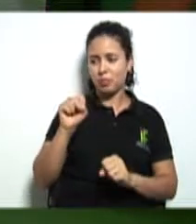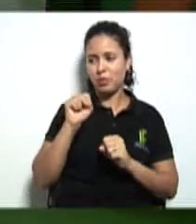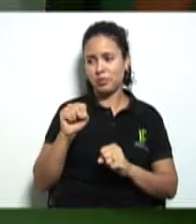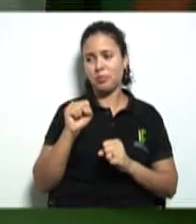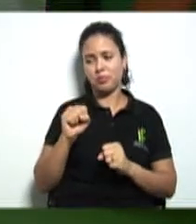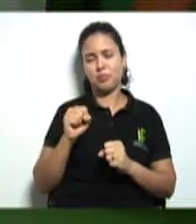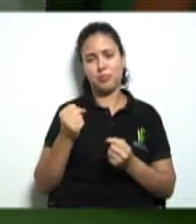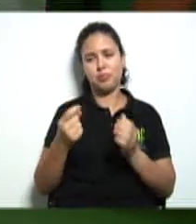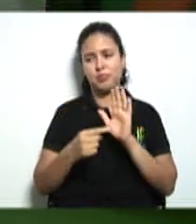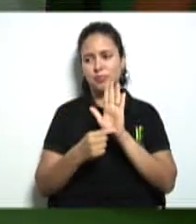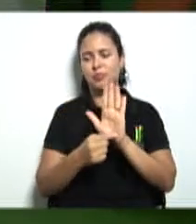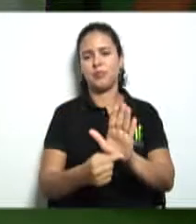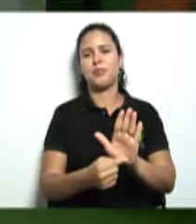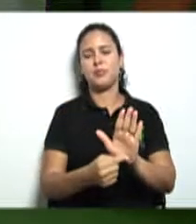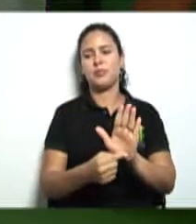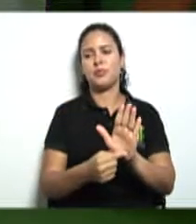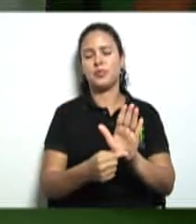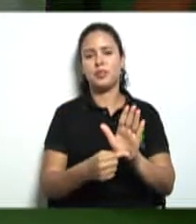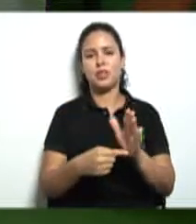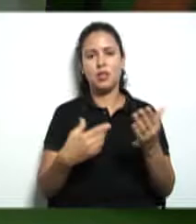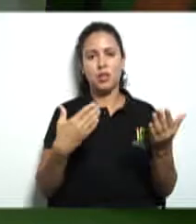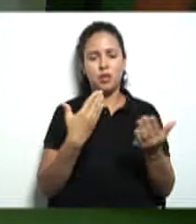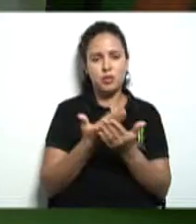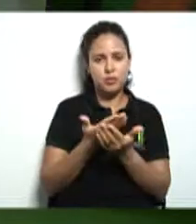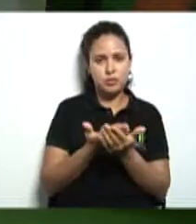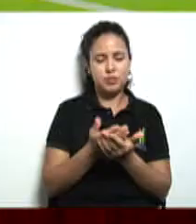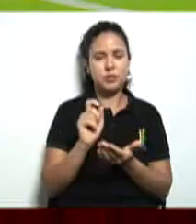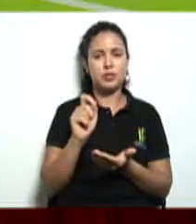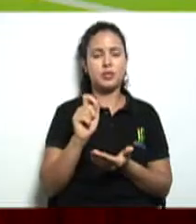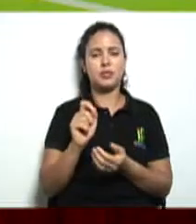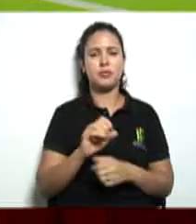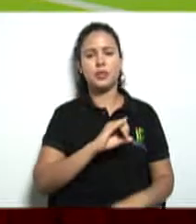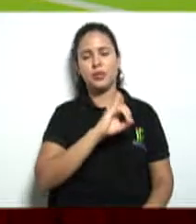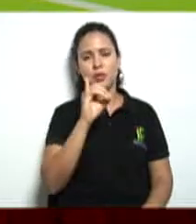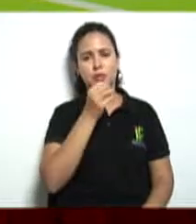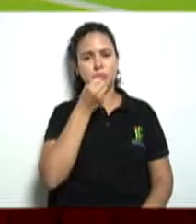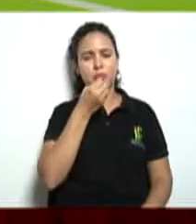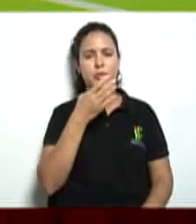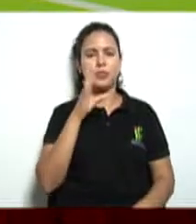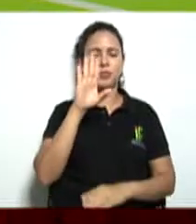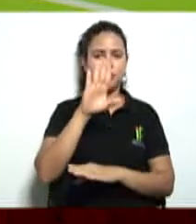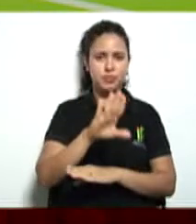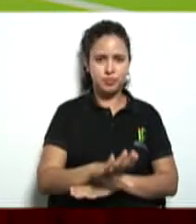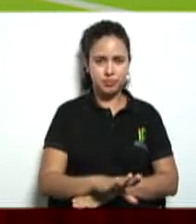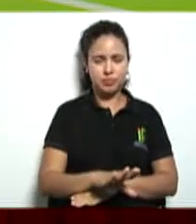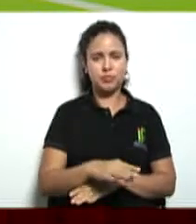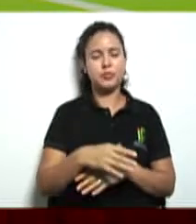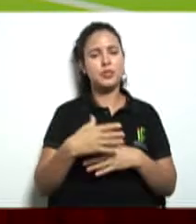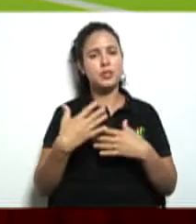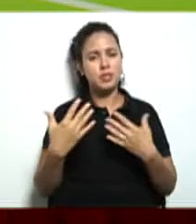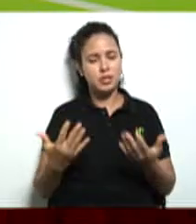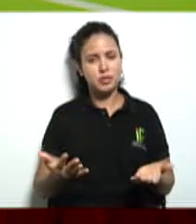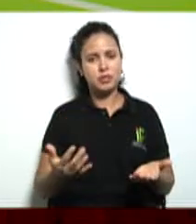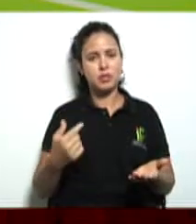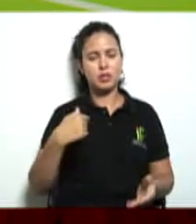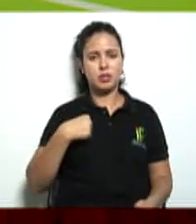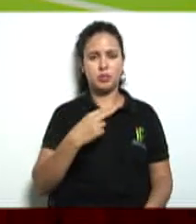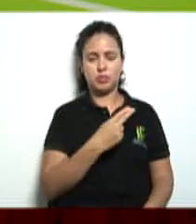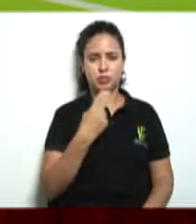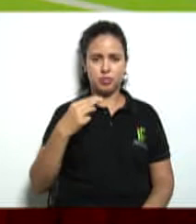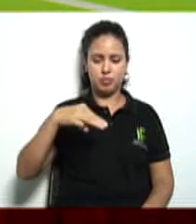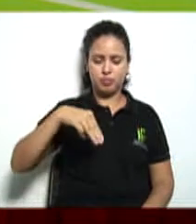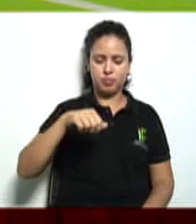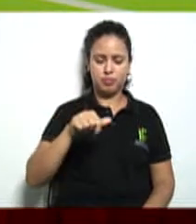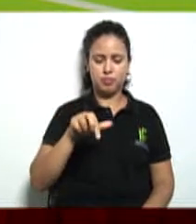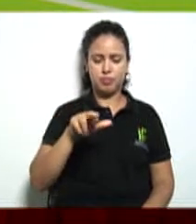nossos alunos e diga para ele o nós vamos estudar hoje. Olá, boa tarde. Com a professora Marisette que eu vou te falar, eu me chamo Maria Alva.